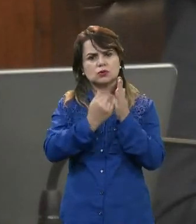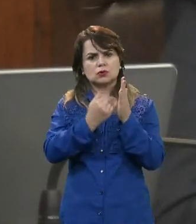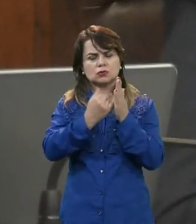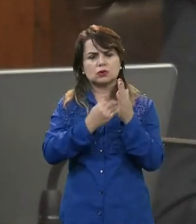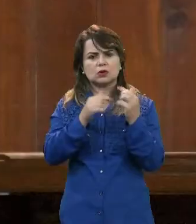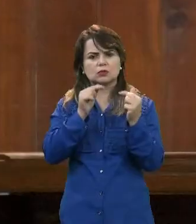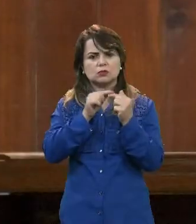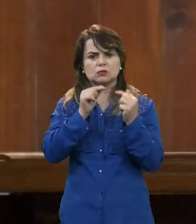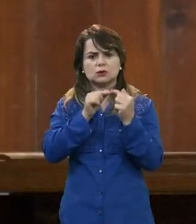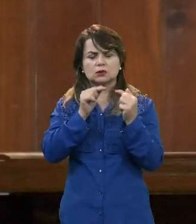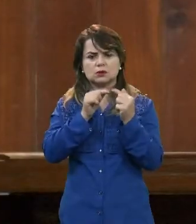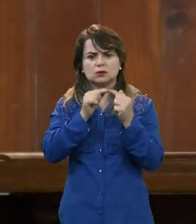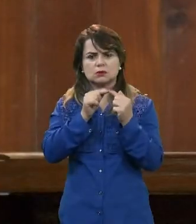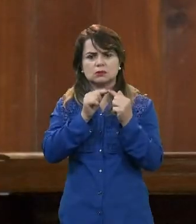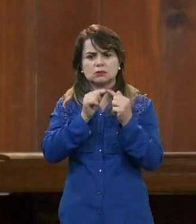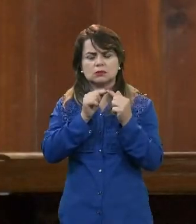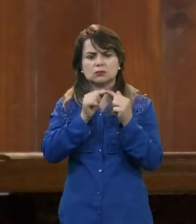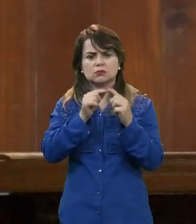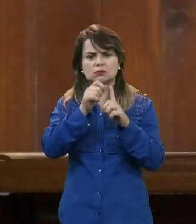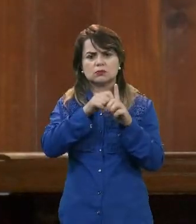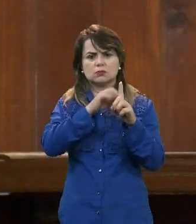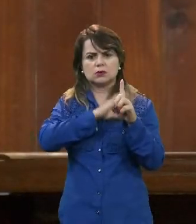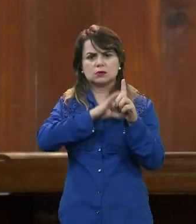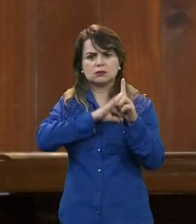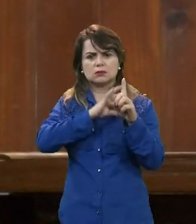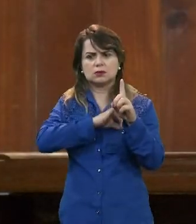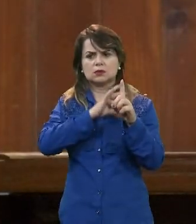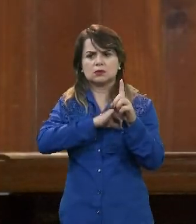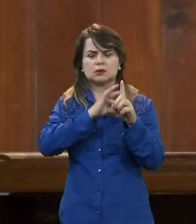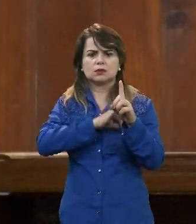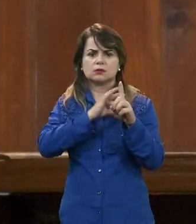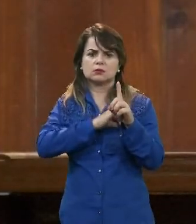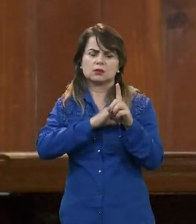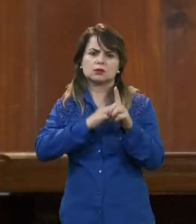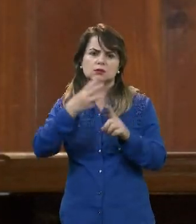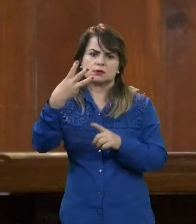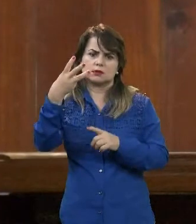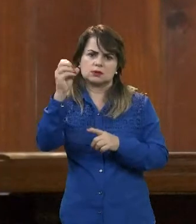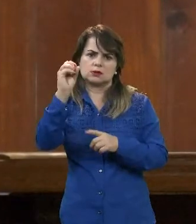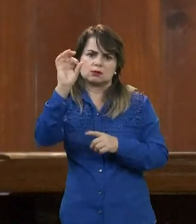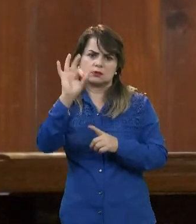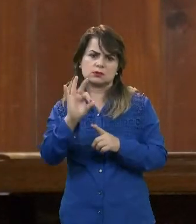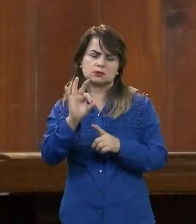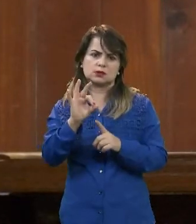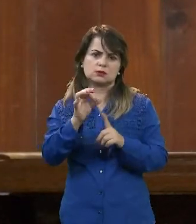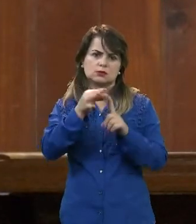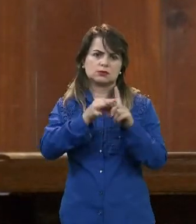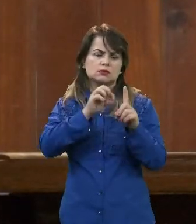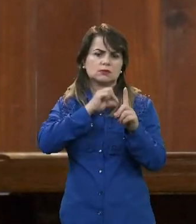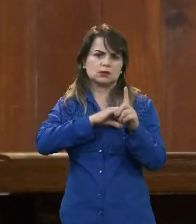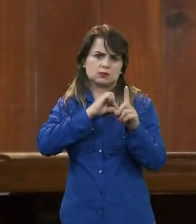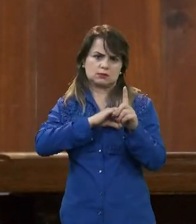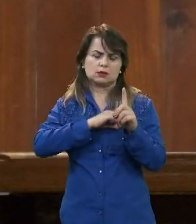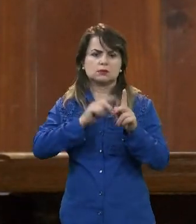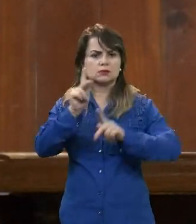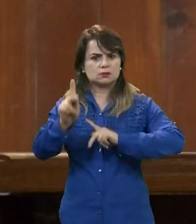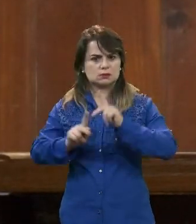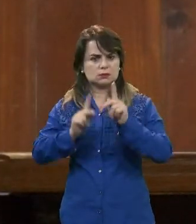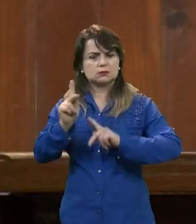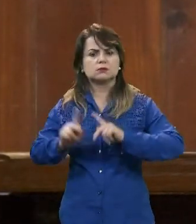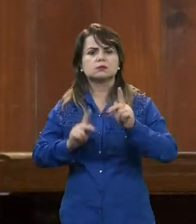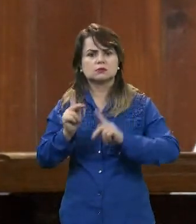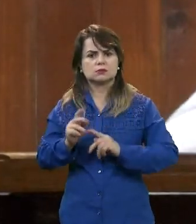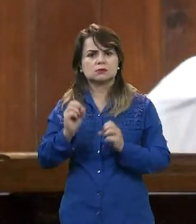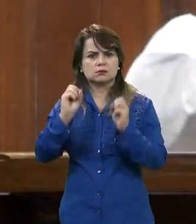A parcela tem que ser, tem que caber dentro daqueles 30% do salário, no máximo 30% do salário da pessoa. Ok.